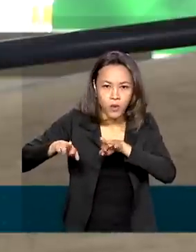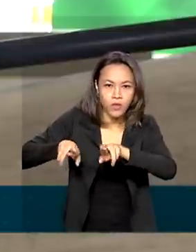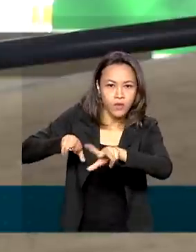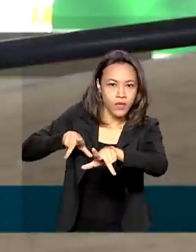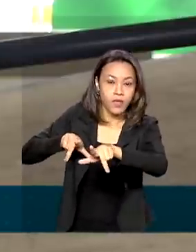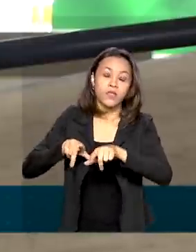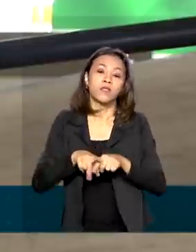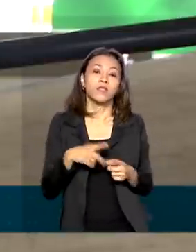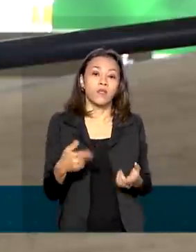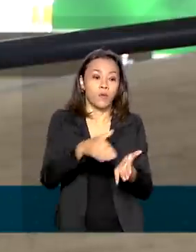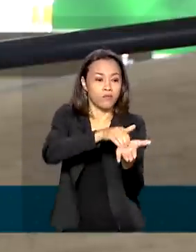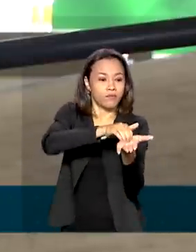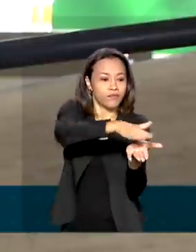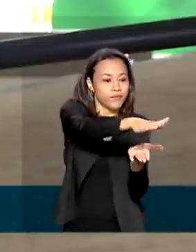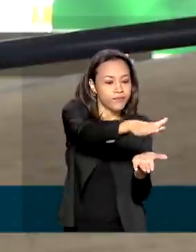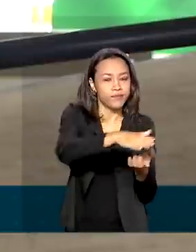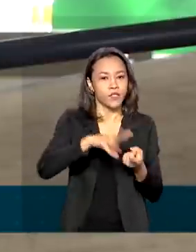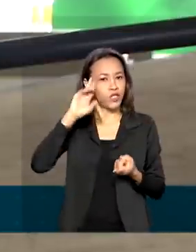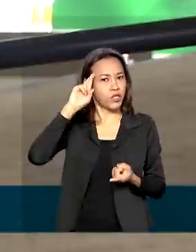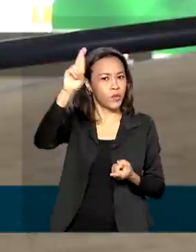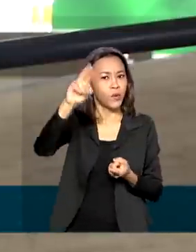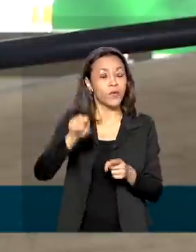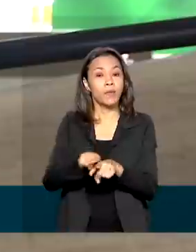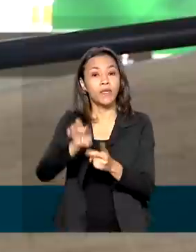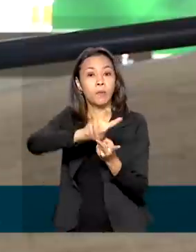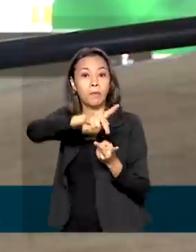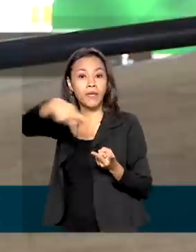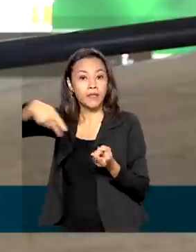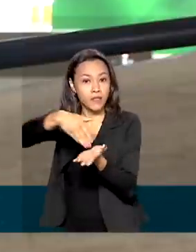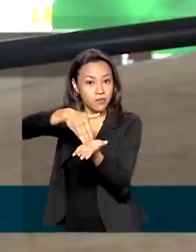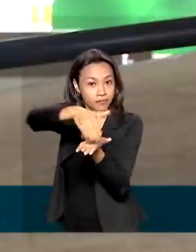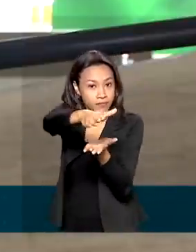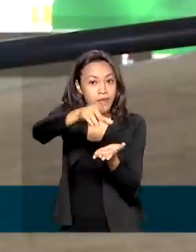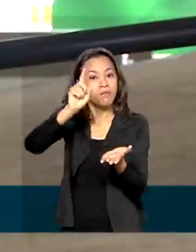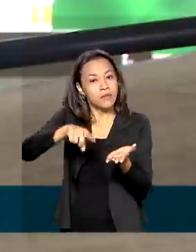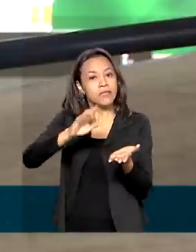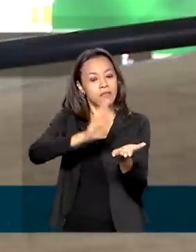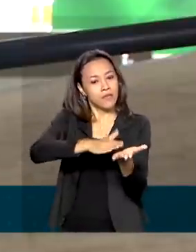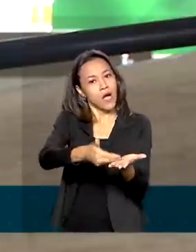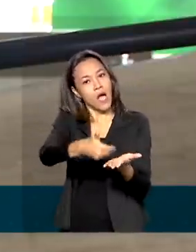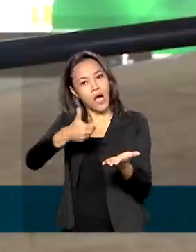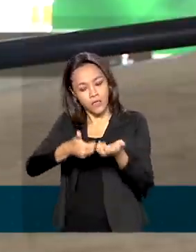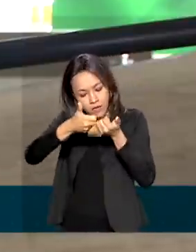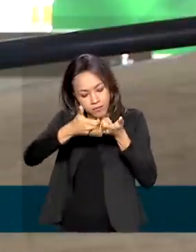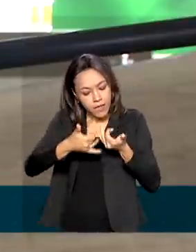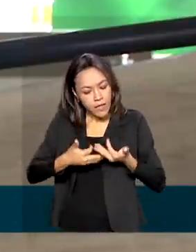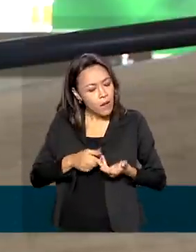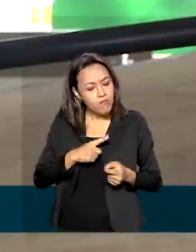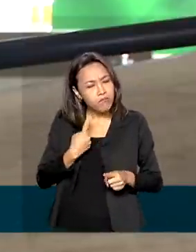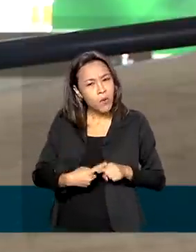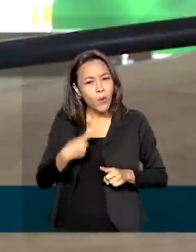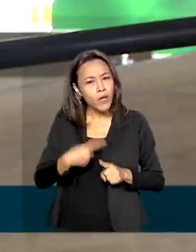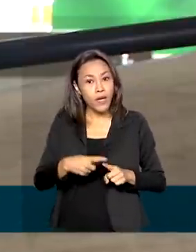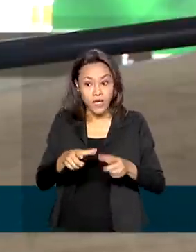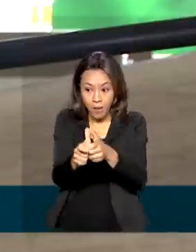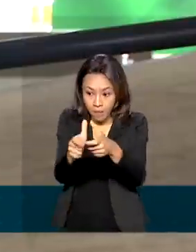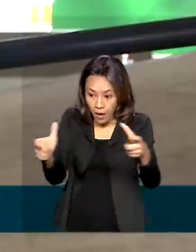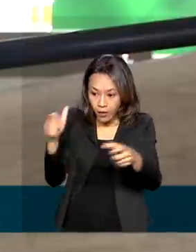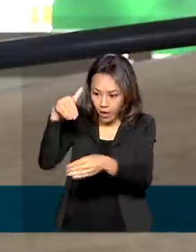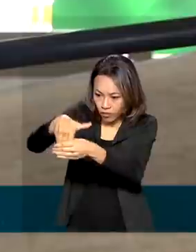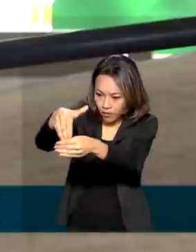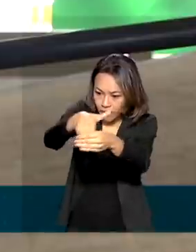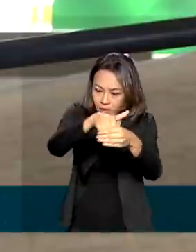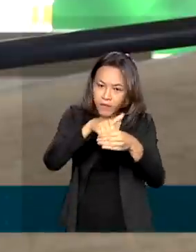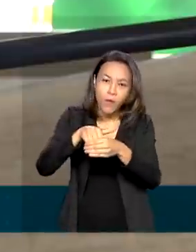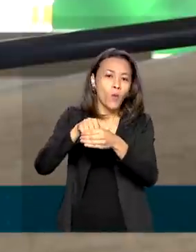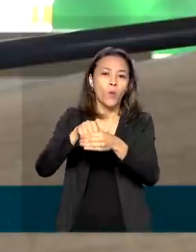diretores e do presidente do Banco Central será de forma justificada e com a aprovação da maioria absoluta